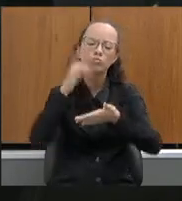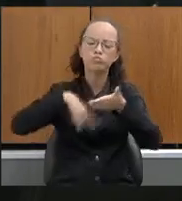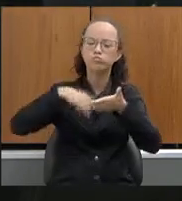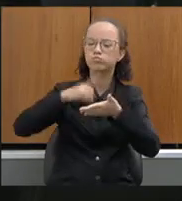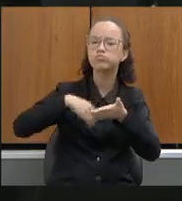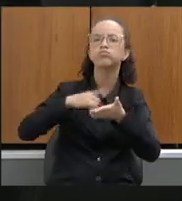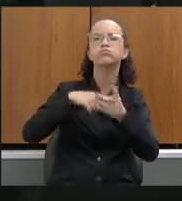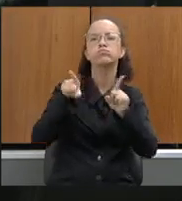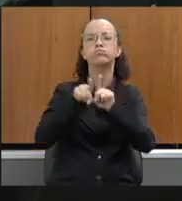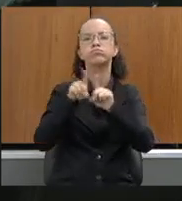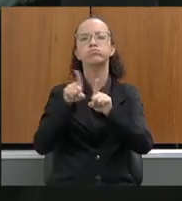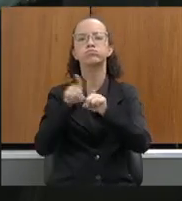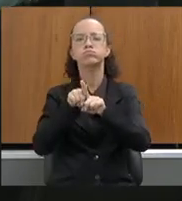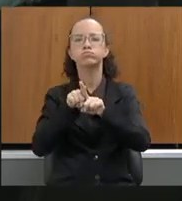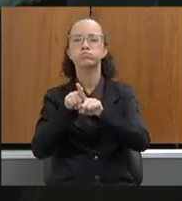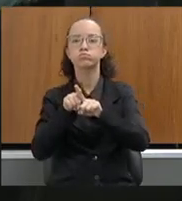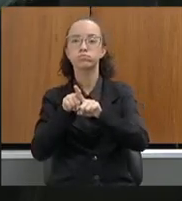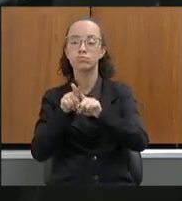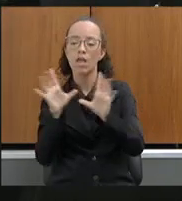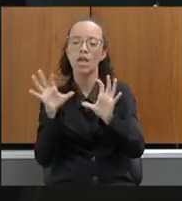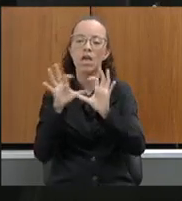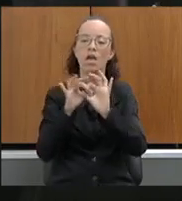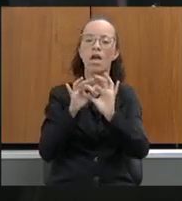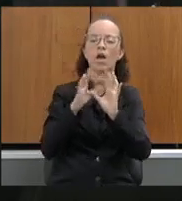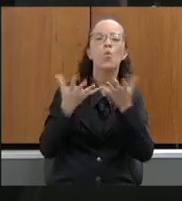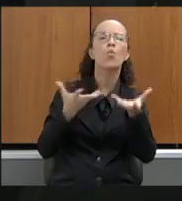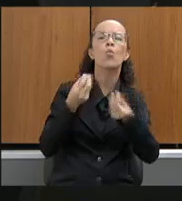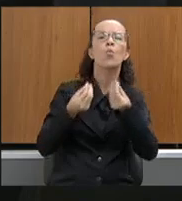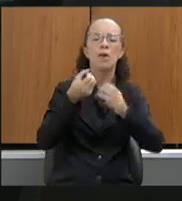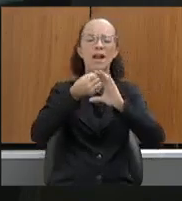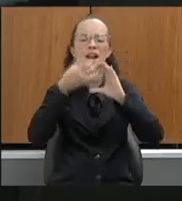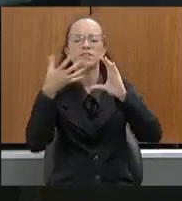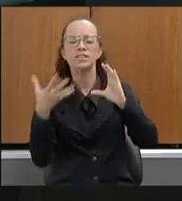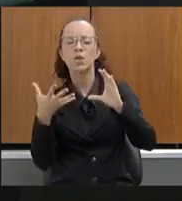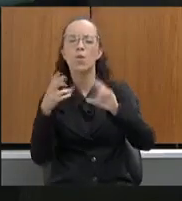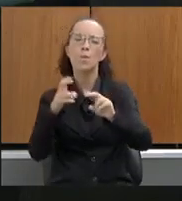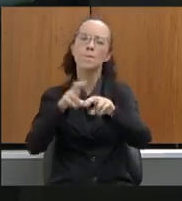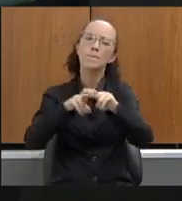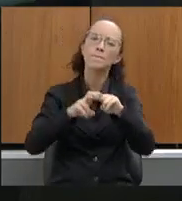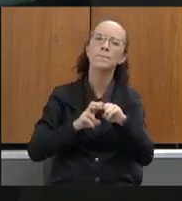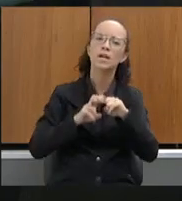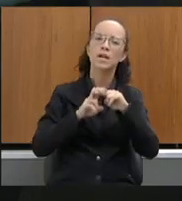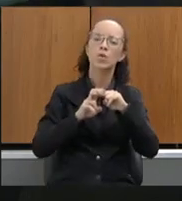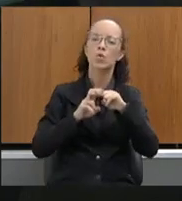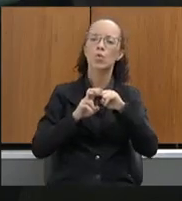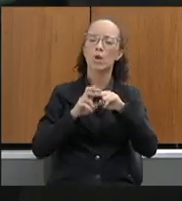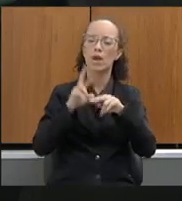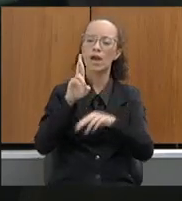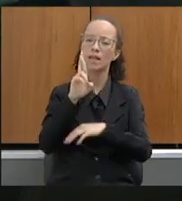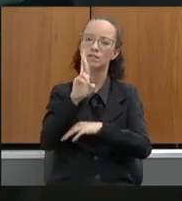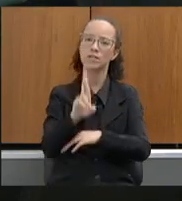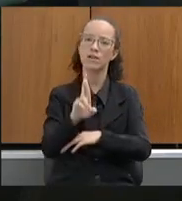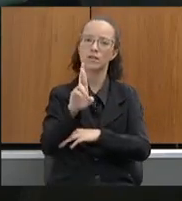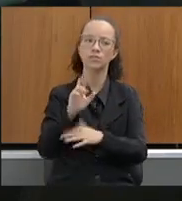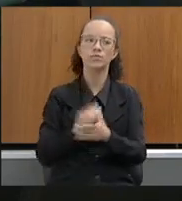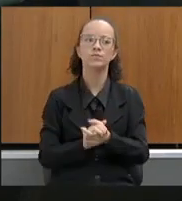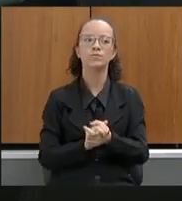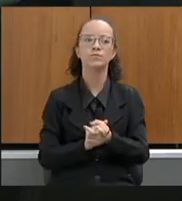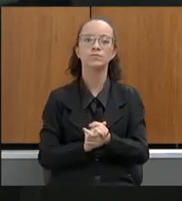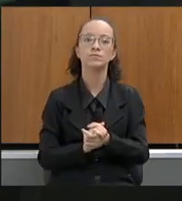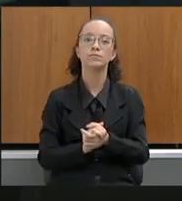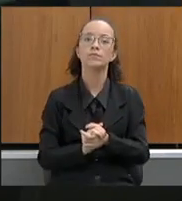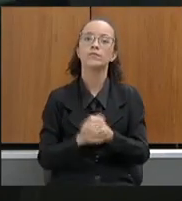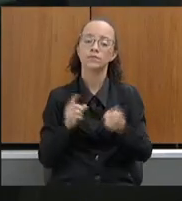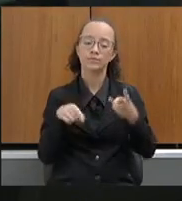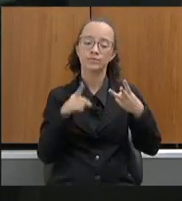expedientes relacionados a certo qual estejam sendo classificados pelo órgão como reservados. Requerimento do